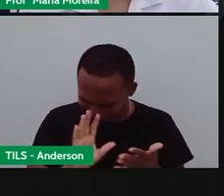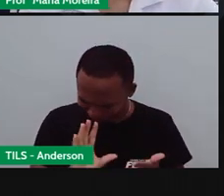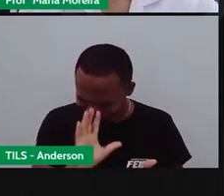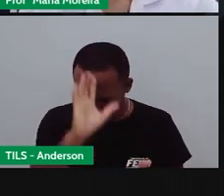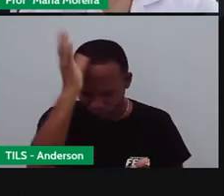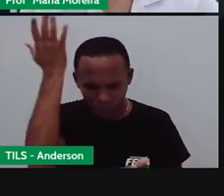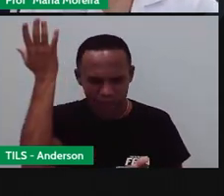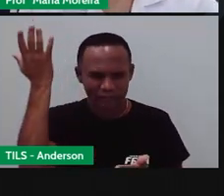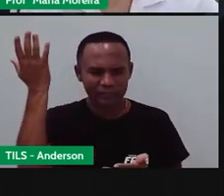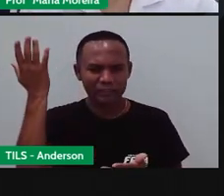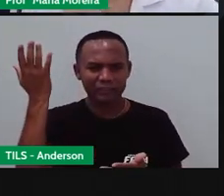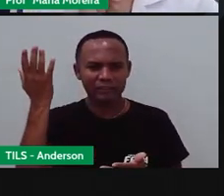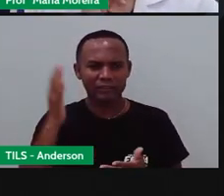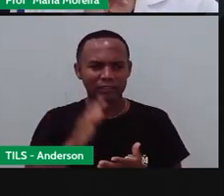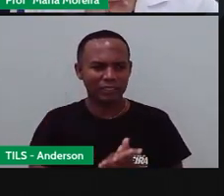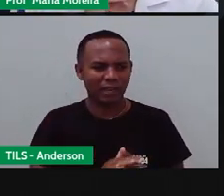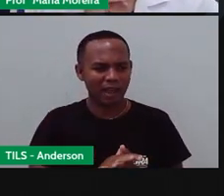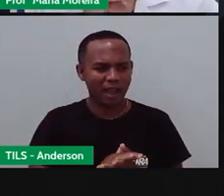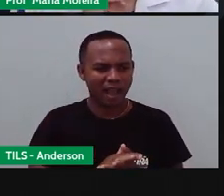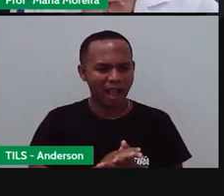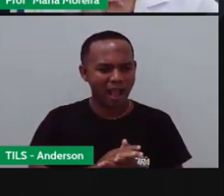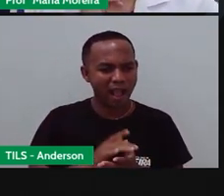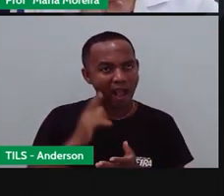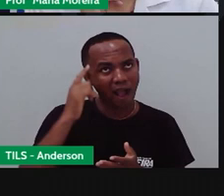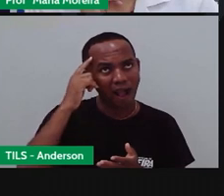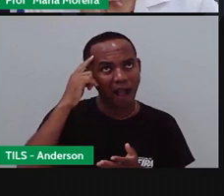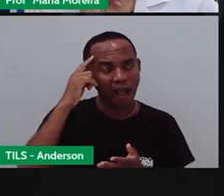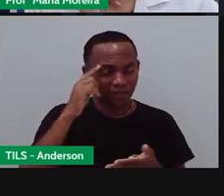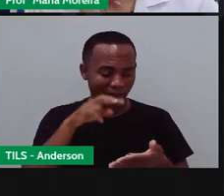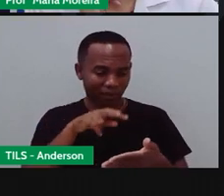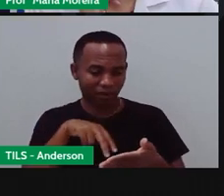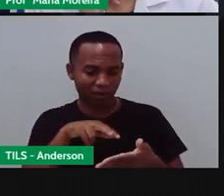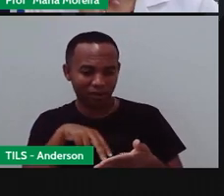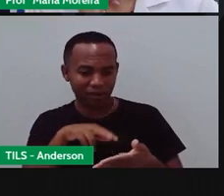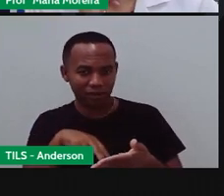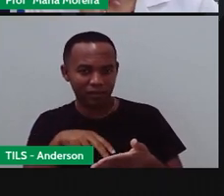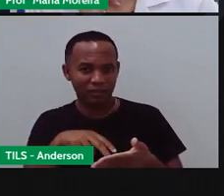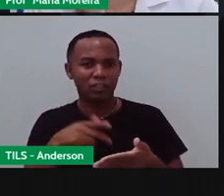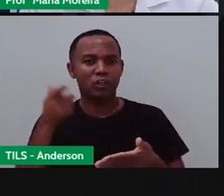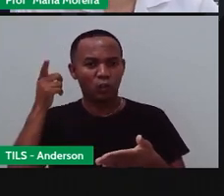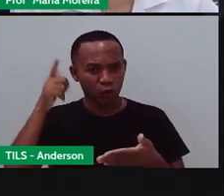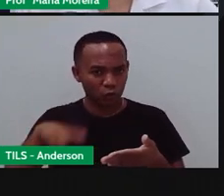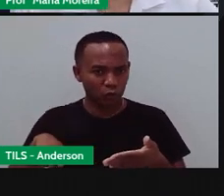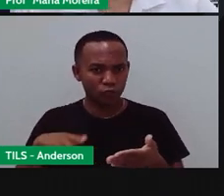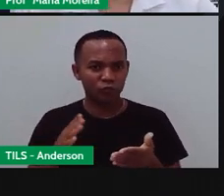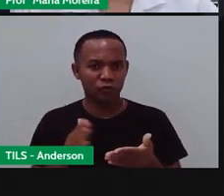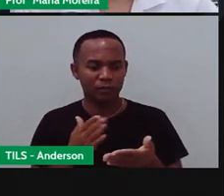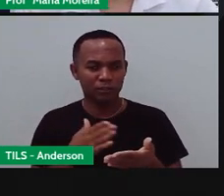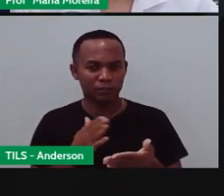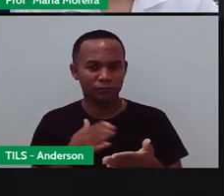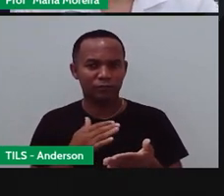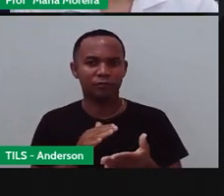Talvez eu deva ler novamente aquele livro Ele diz